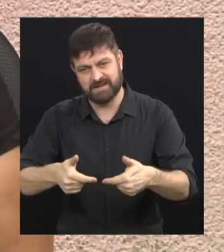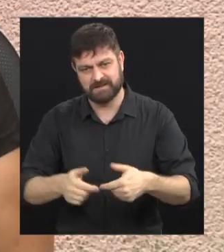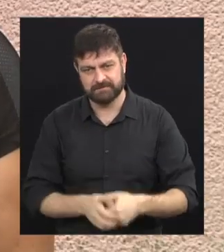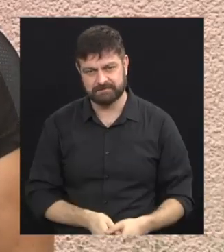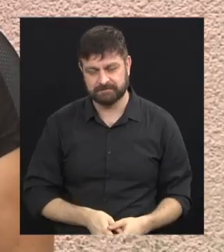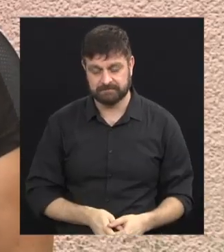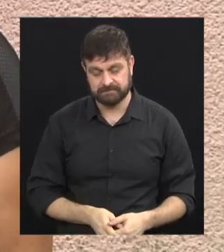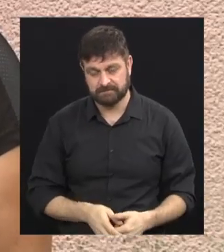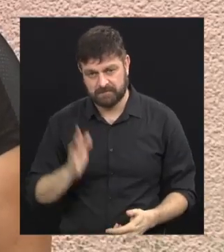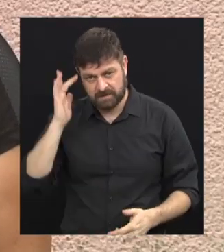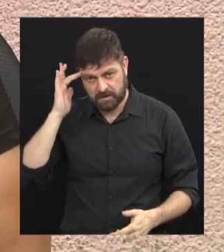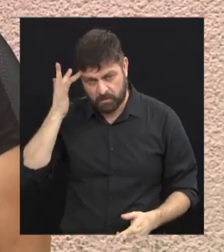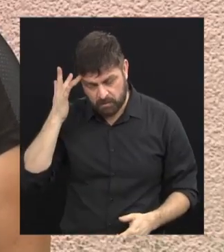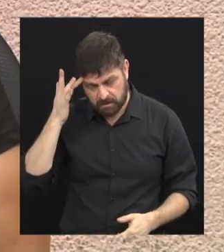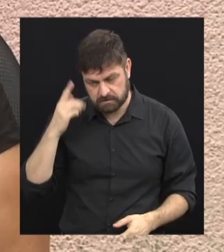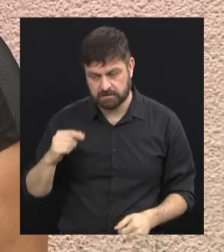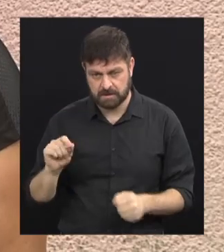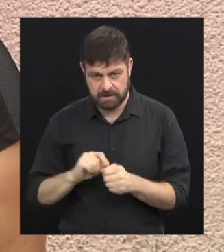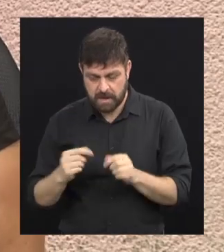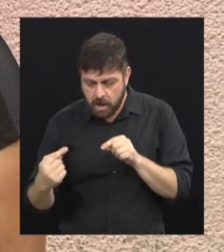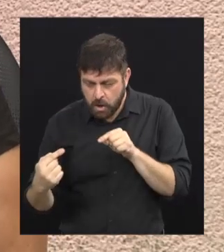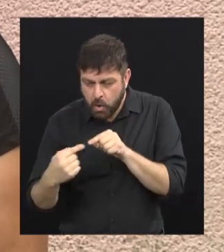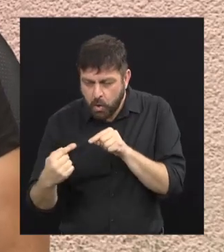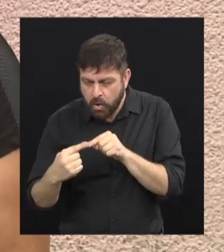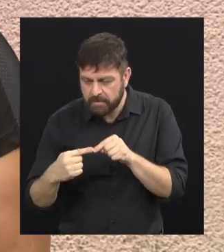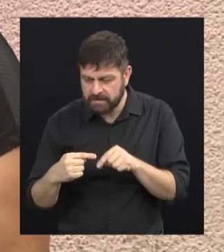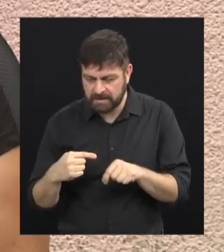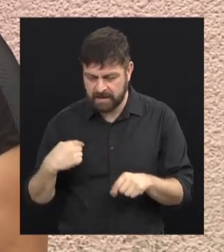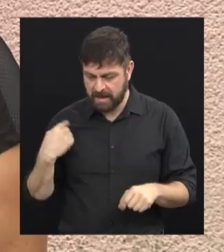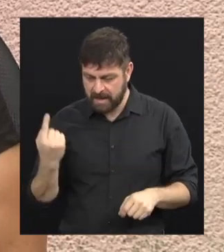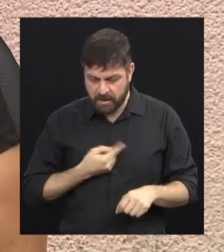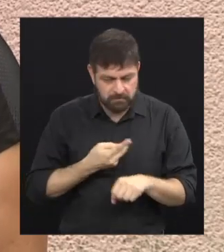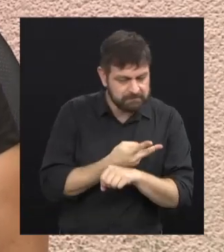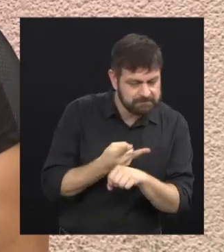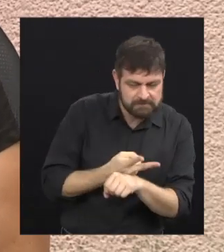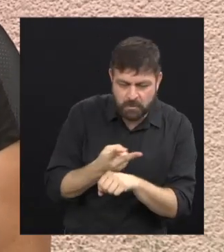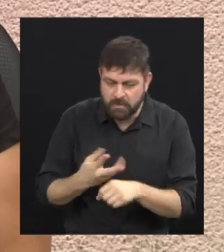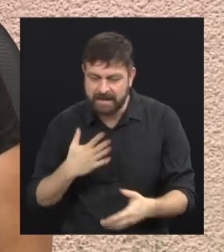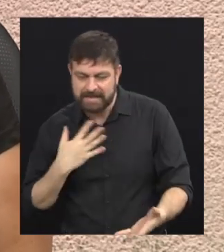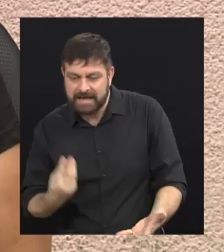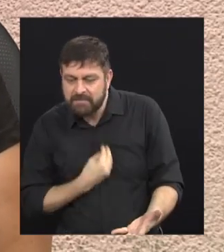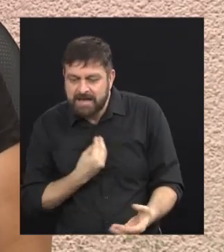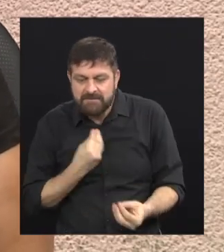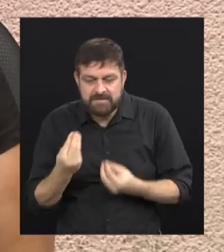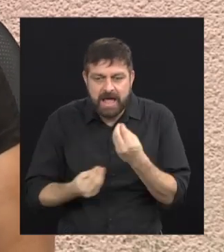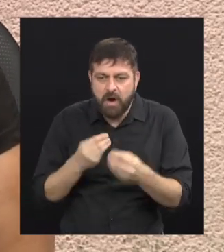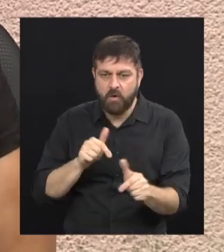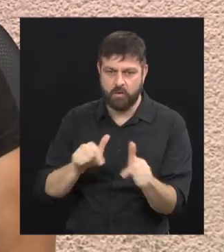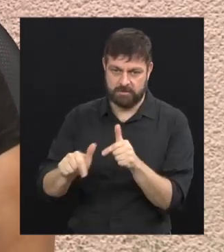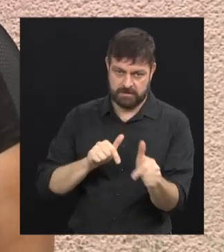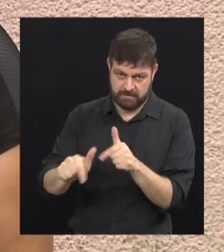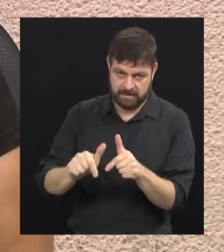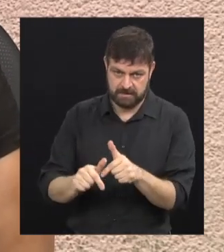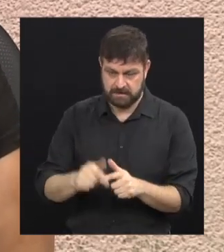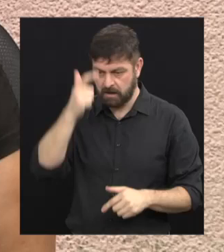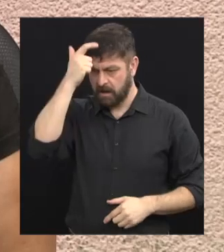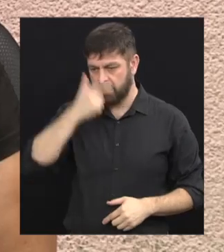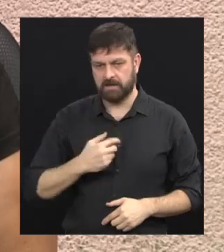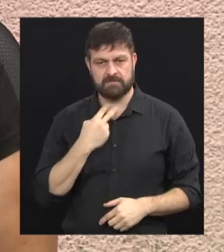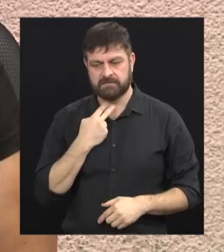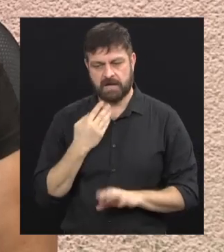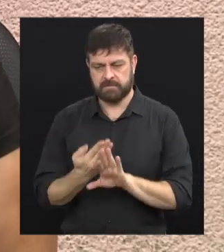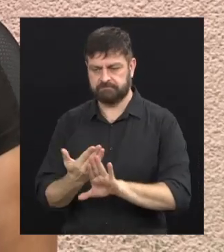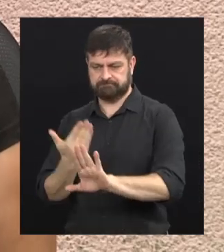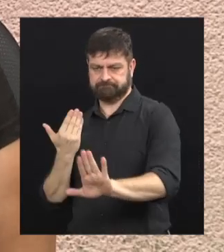vem de encontro com tudo que eu estava procurando até na minha vida para poder trabalhar. Não me vejo mais longe